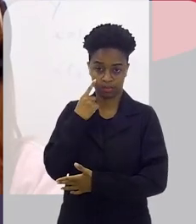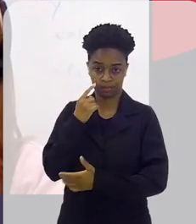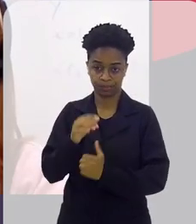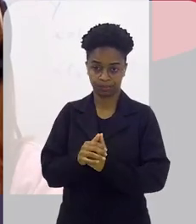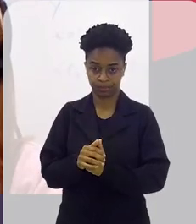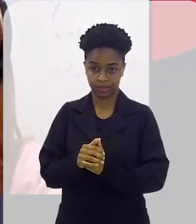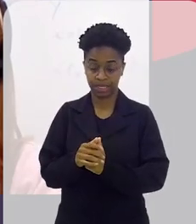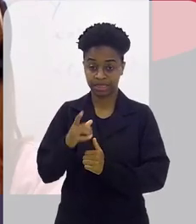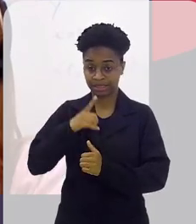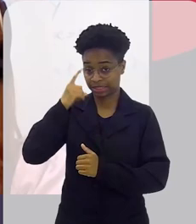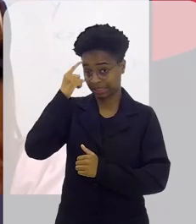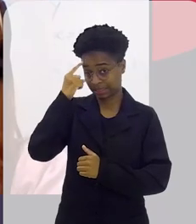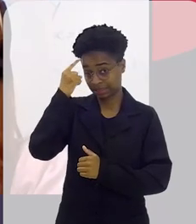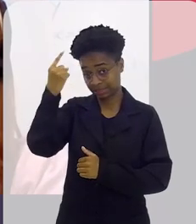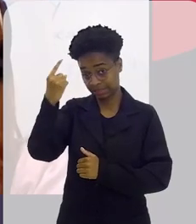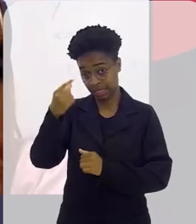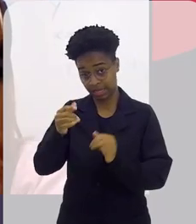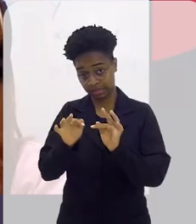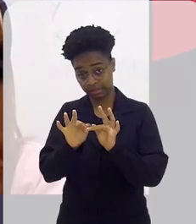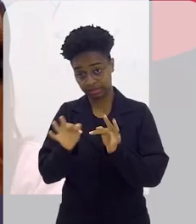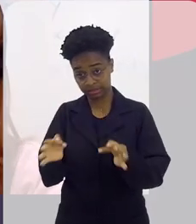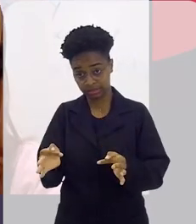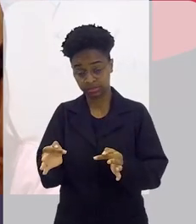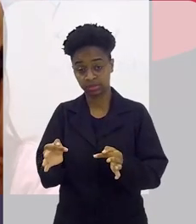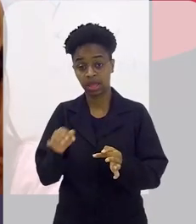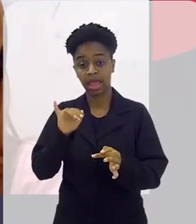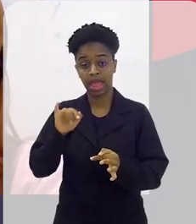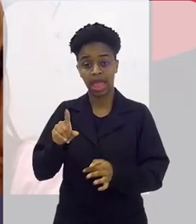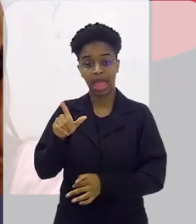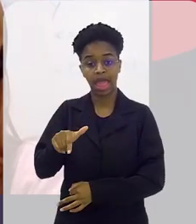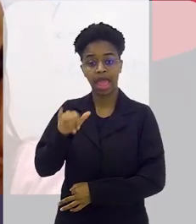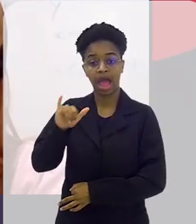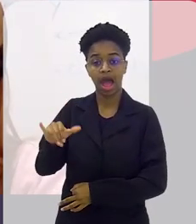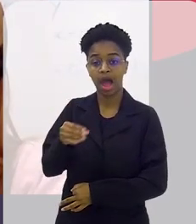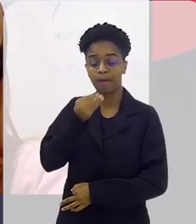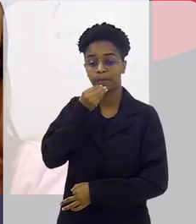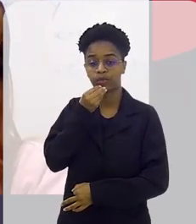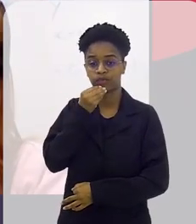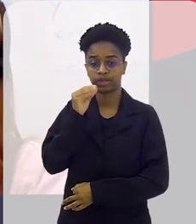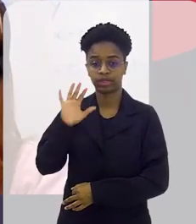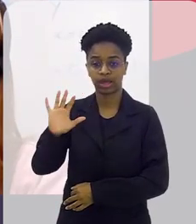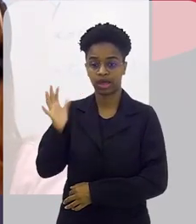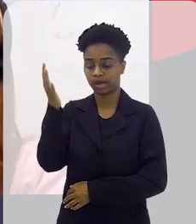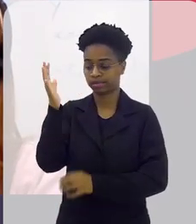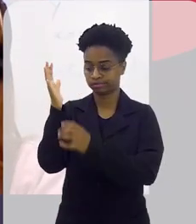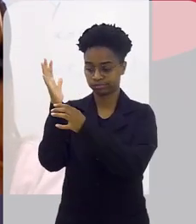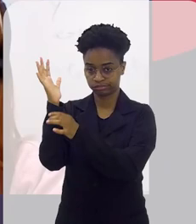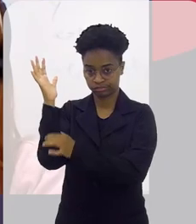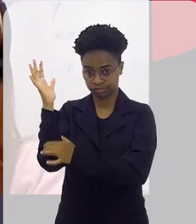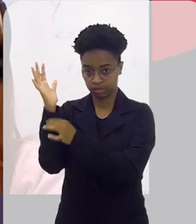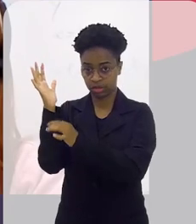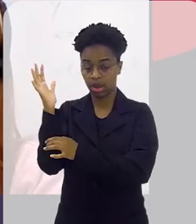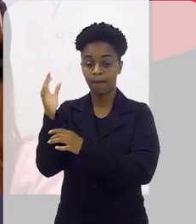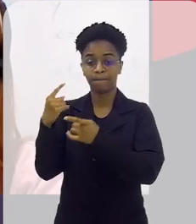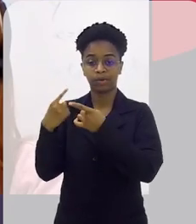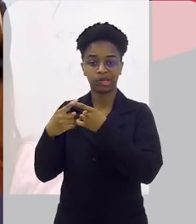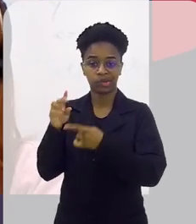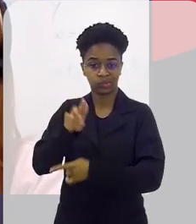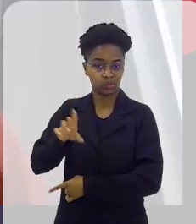a ideia simplesmente de reaproveitar o caule, que inicialmente não era para o texto.